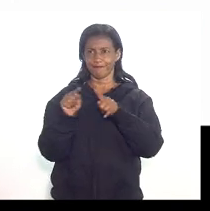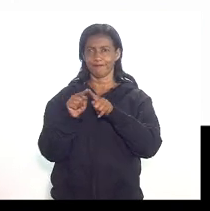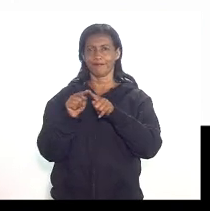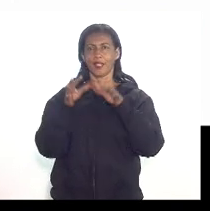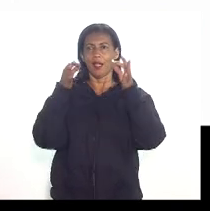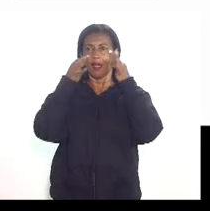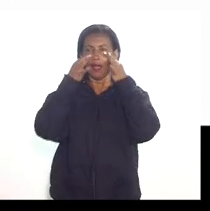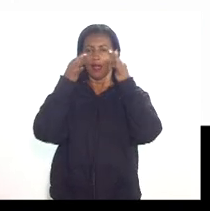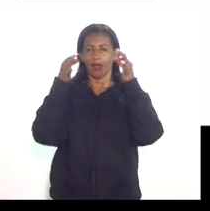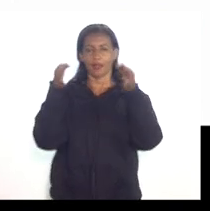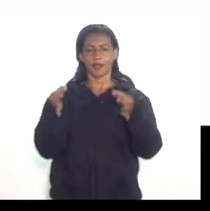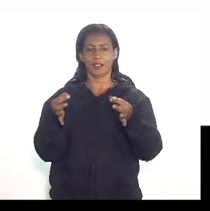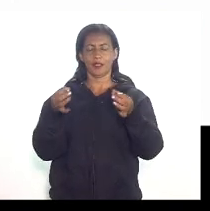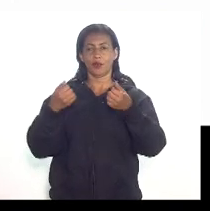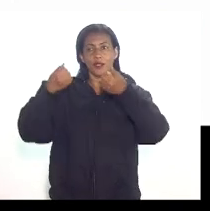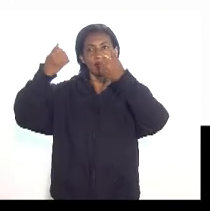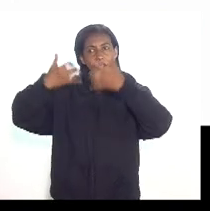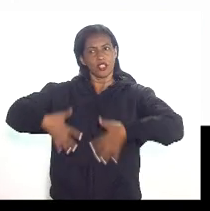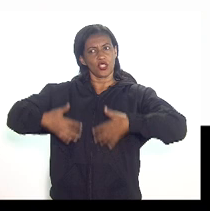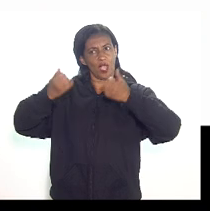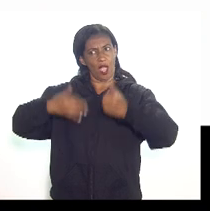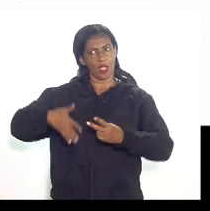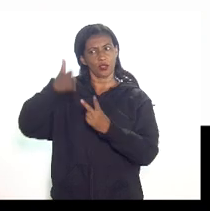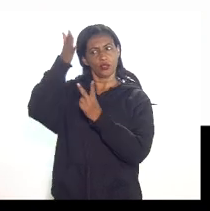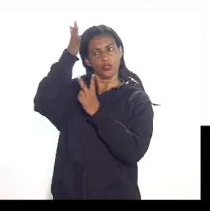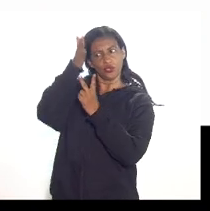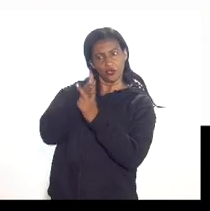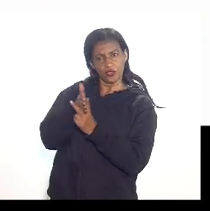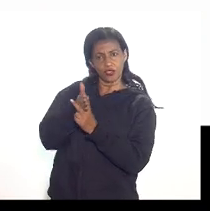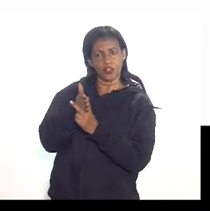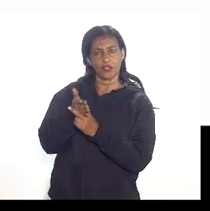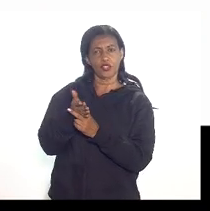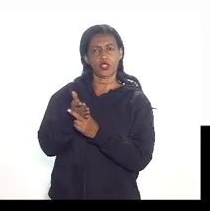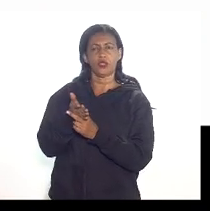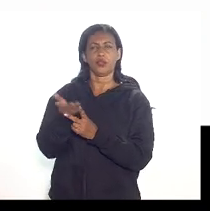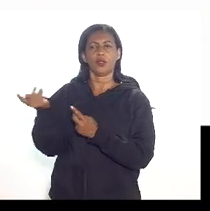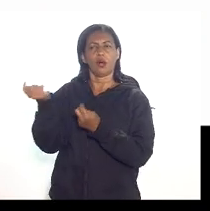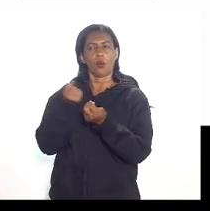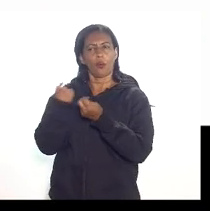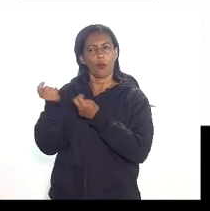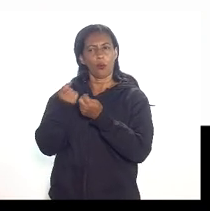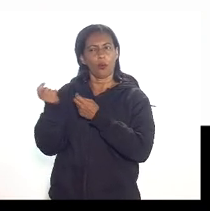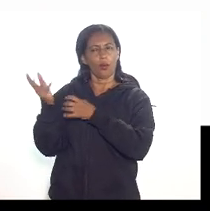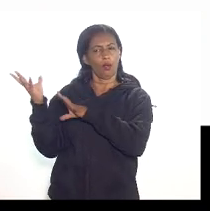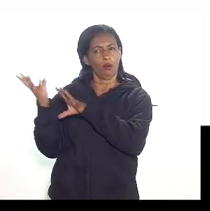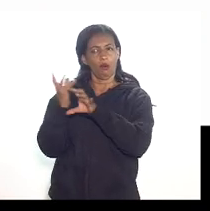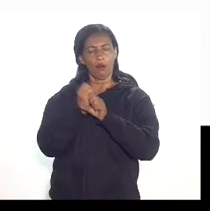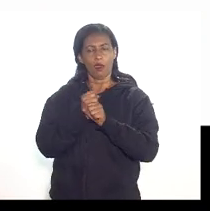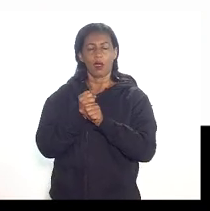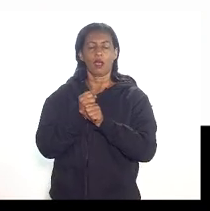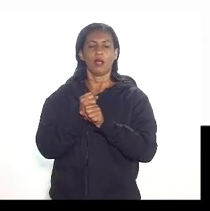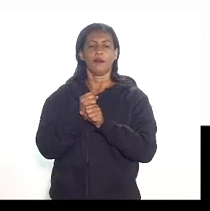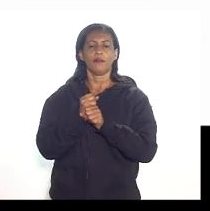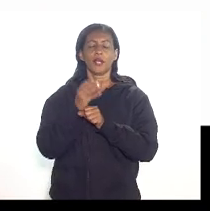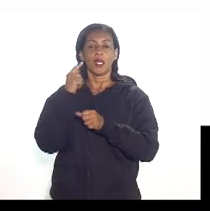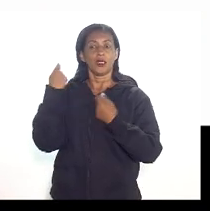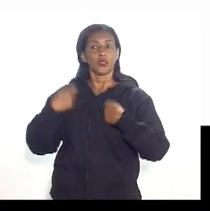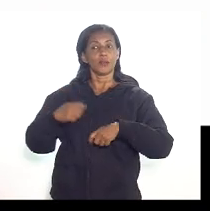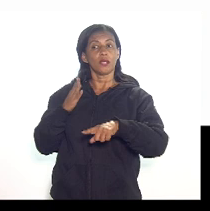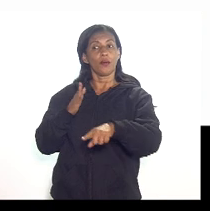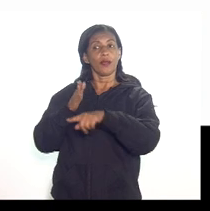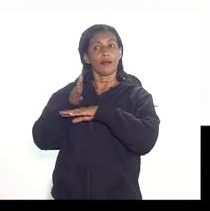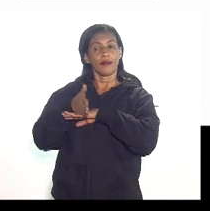esses gastos que são divididos na contabilidade dessa forma eles precisam entrar